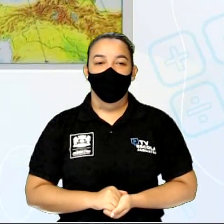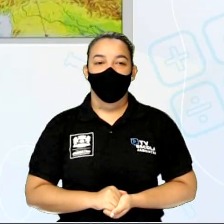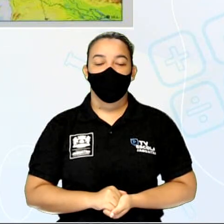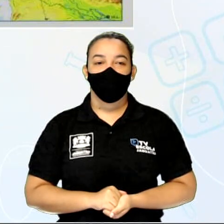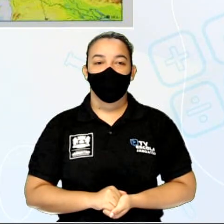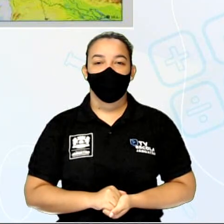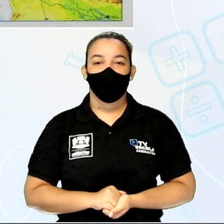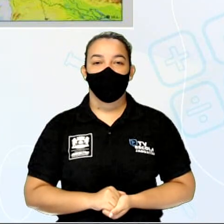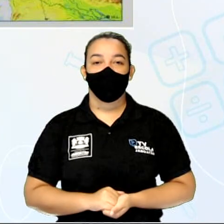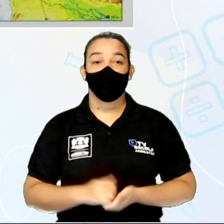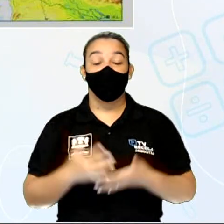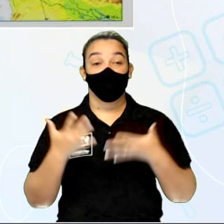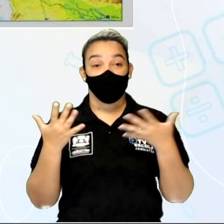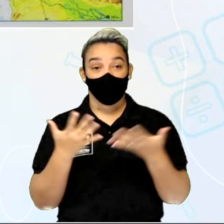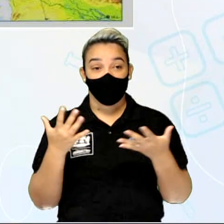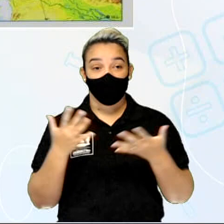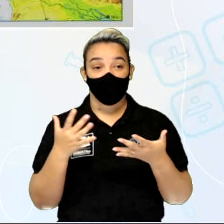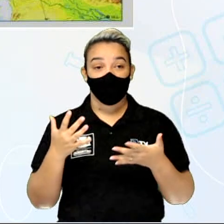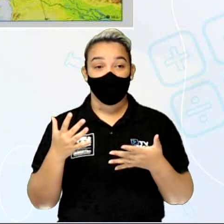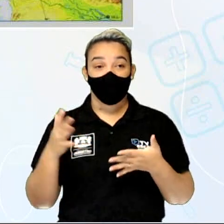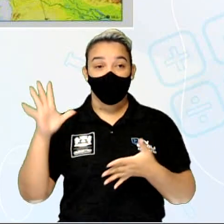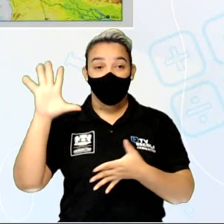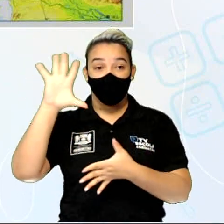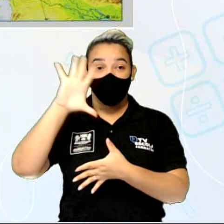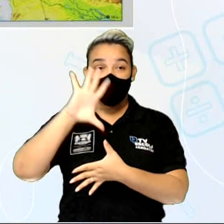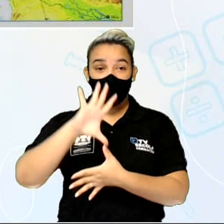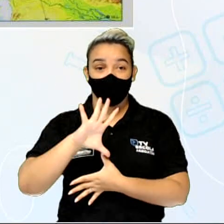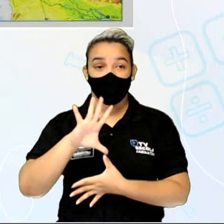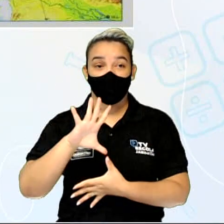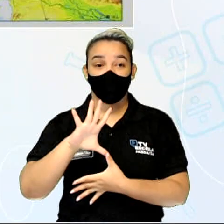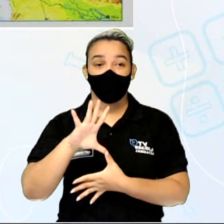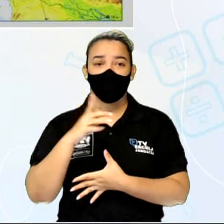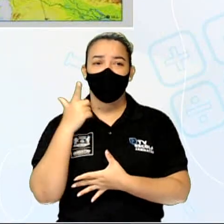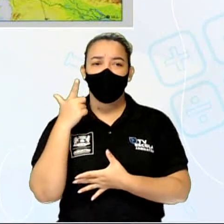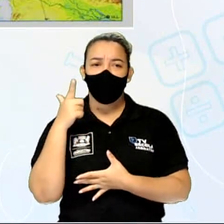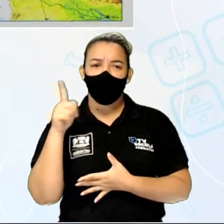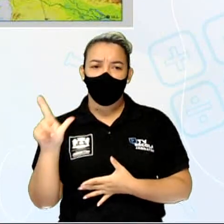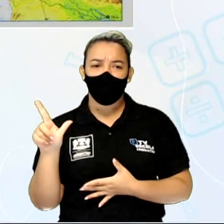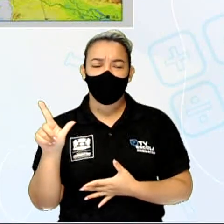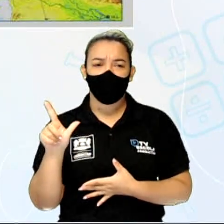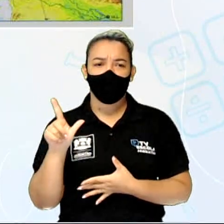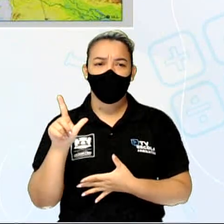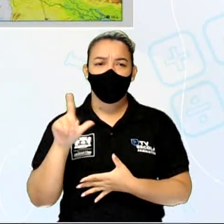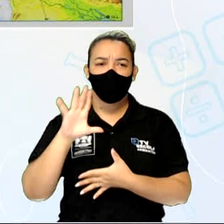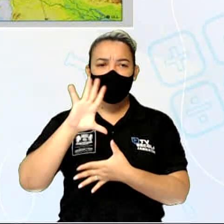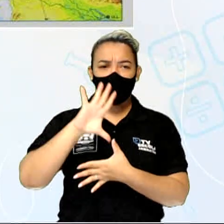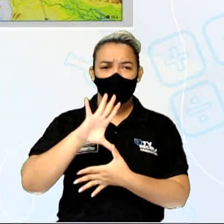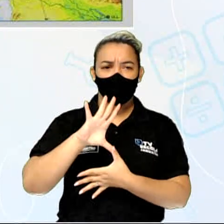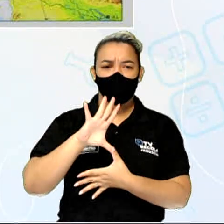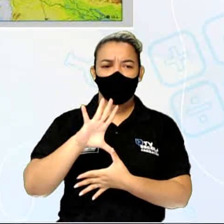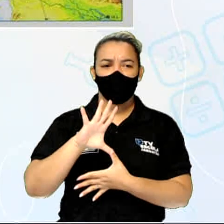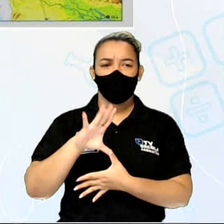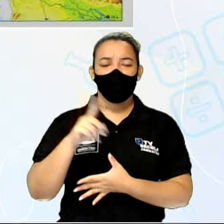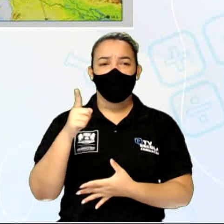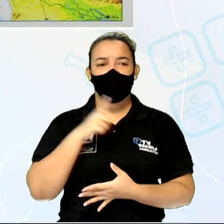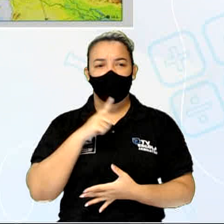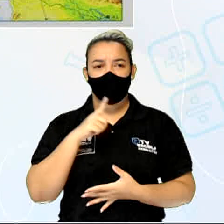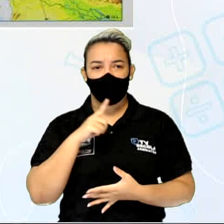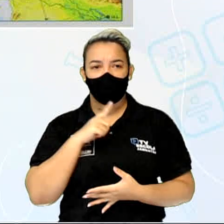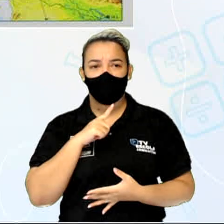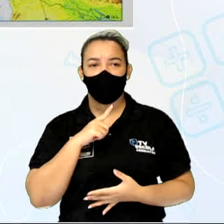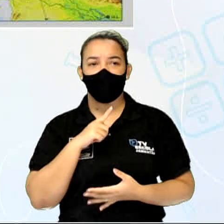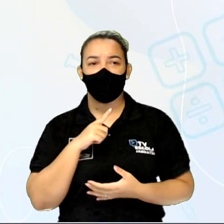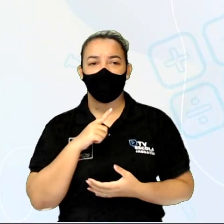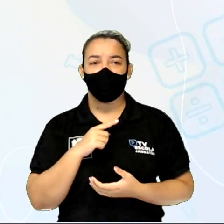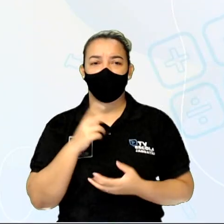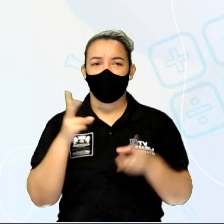Aqui a gente tem identificação, mais uma vez, dessas ilhas. Então, a gente tem agora a identificação das ilhas.